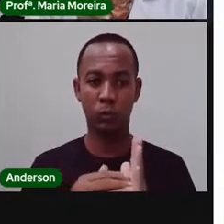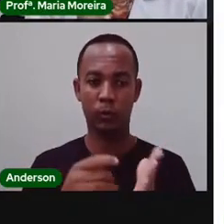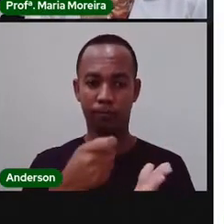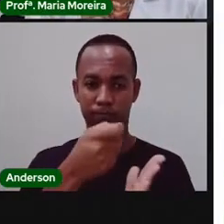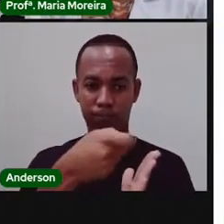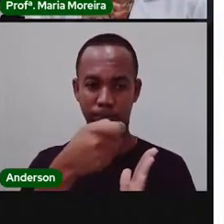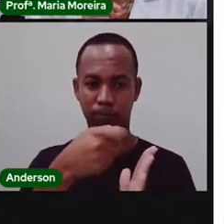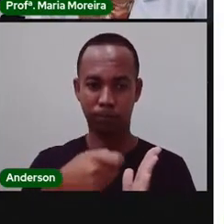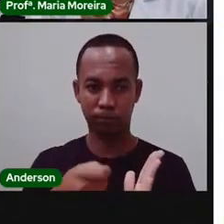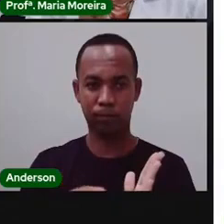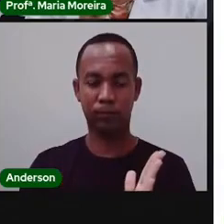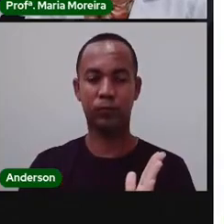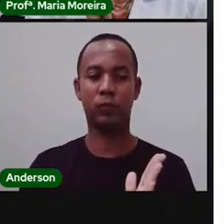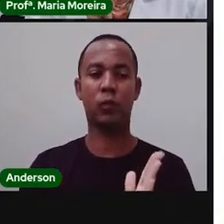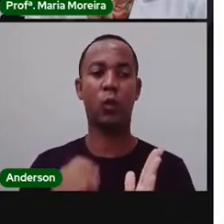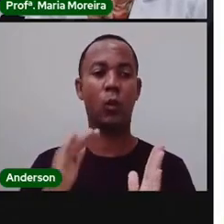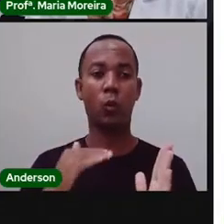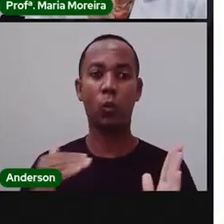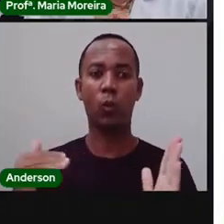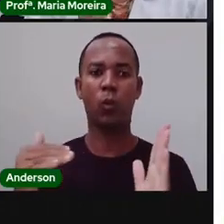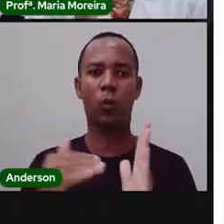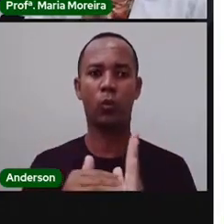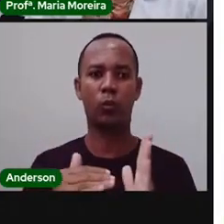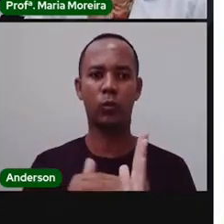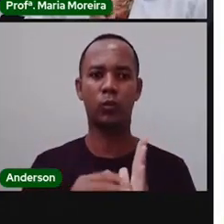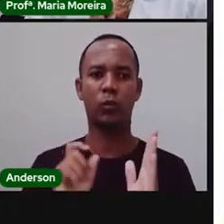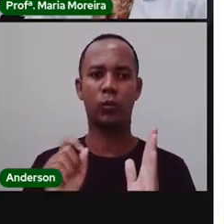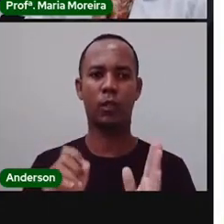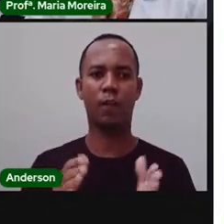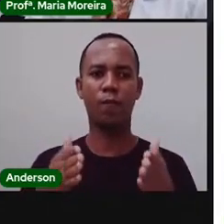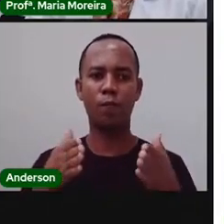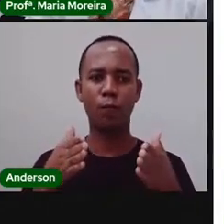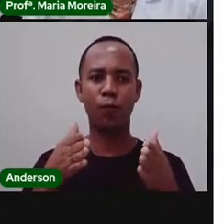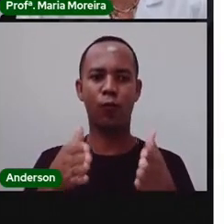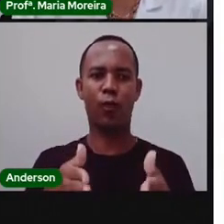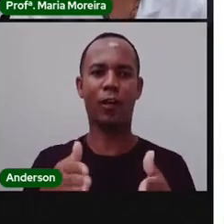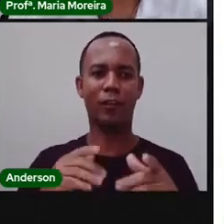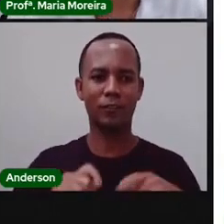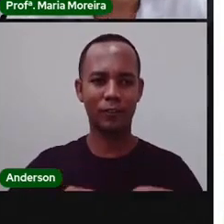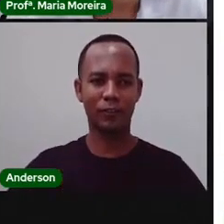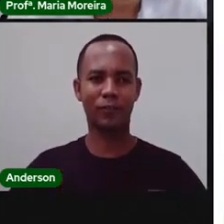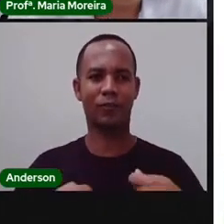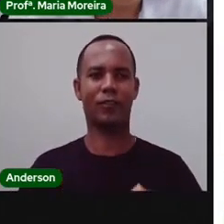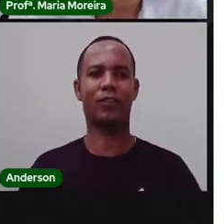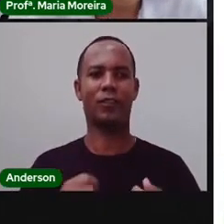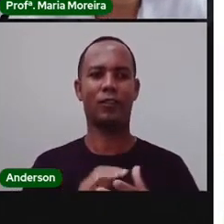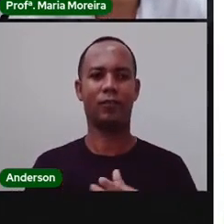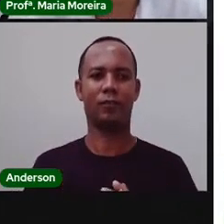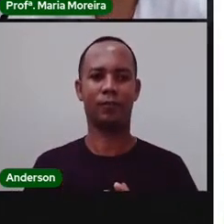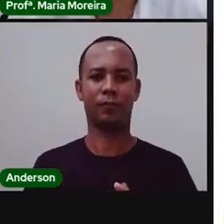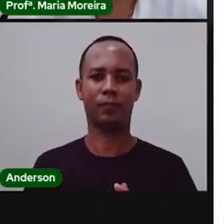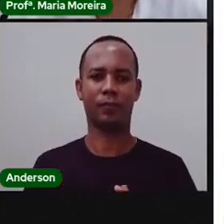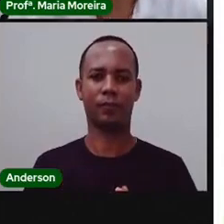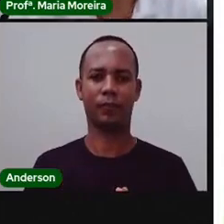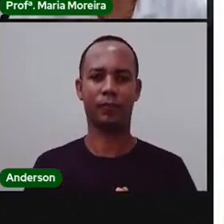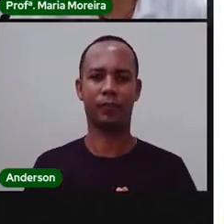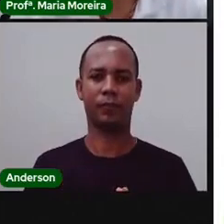Vamos lá, viu? Quero ver, todo mundo empenhado, todo mundo se ensaçando. Vamos lá!